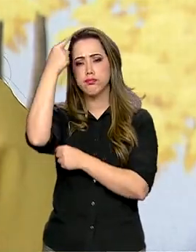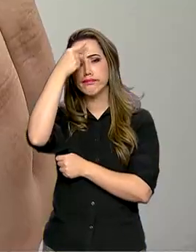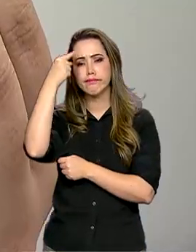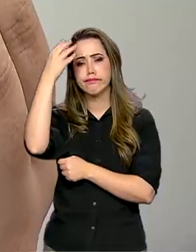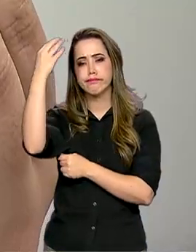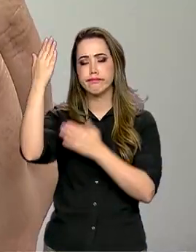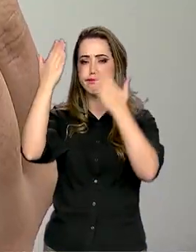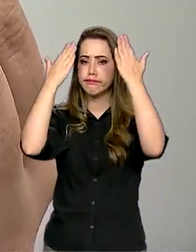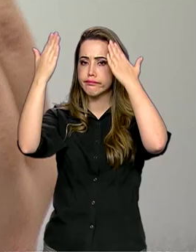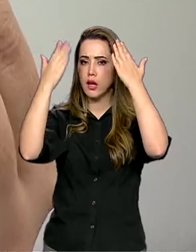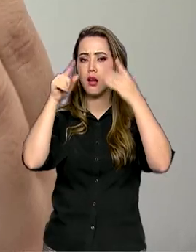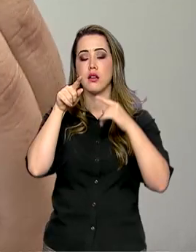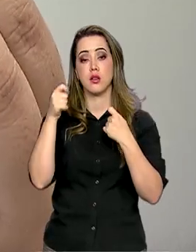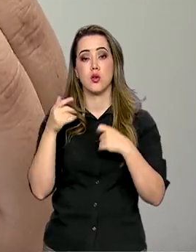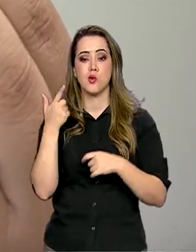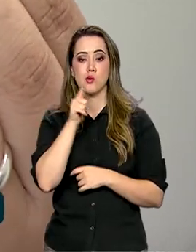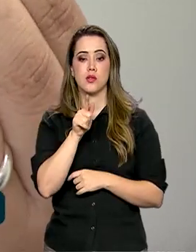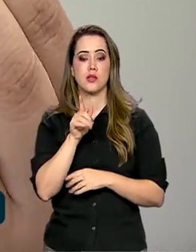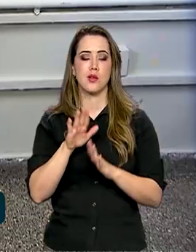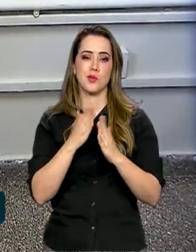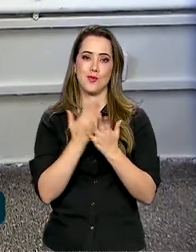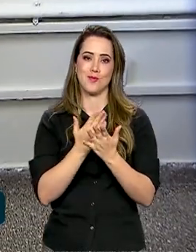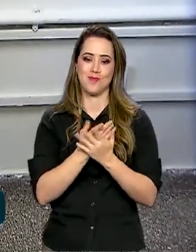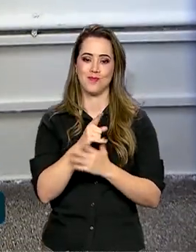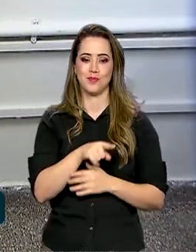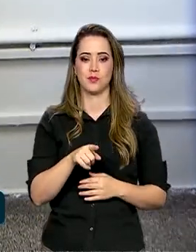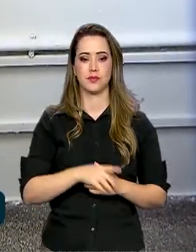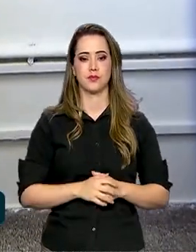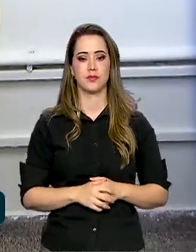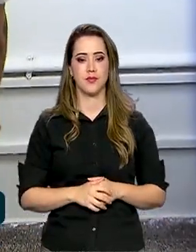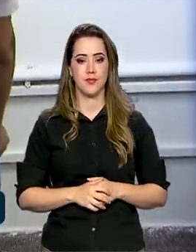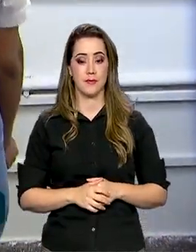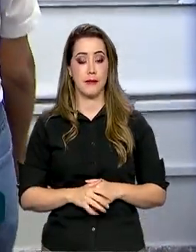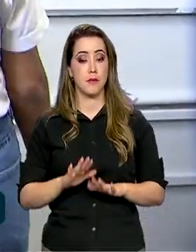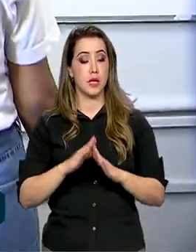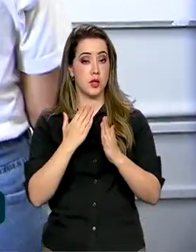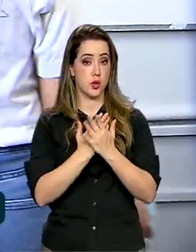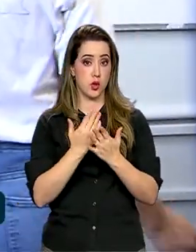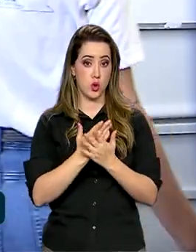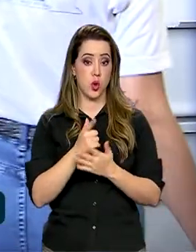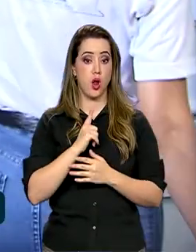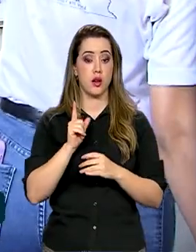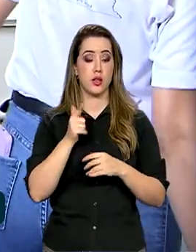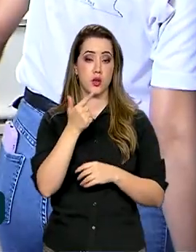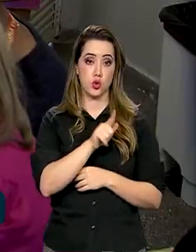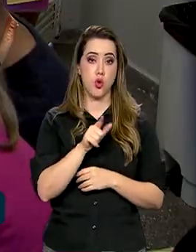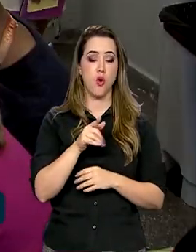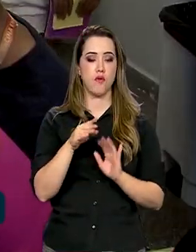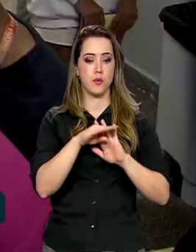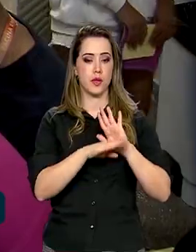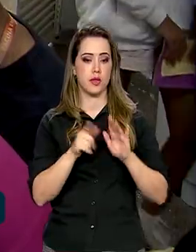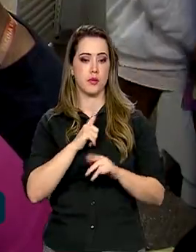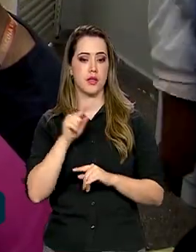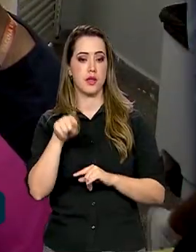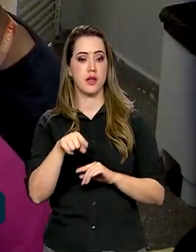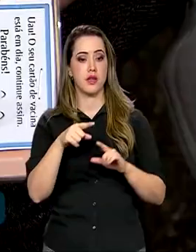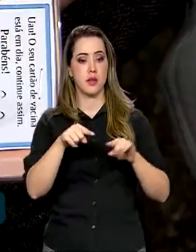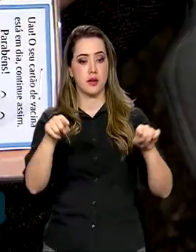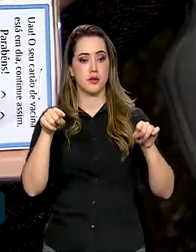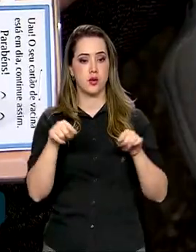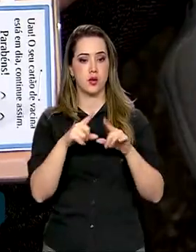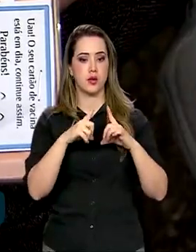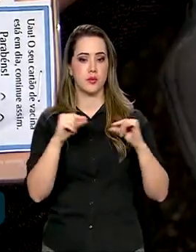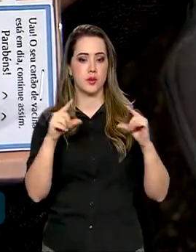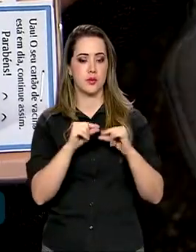alunos. Entre as escolas da rede pública que voltaram com o programa, está esta aqui em Brasília. E a ação de hoje